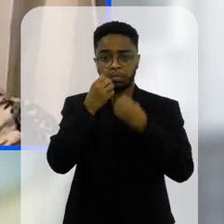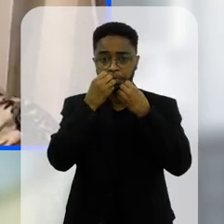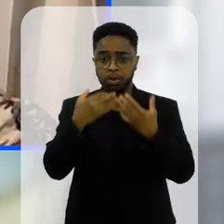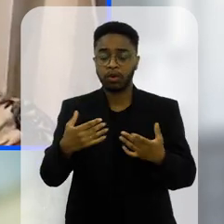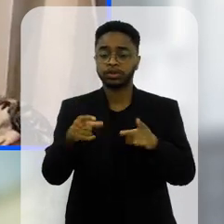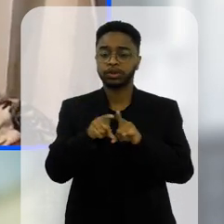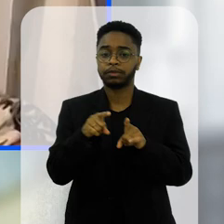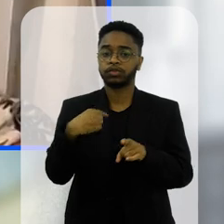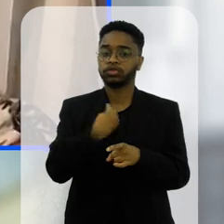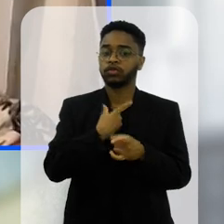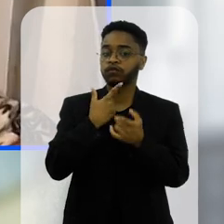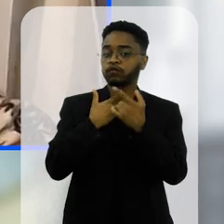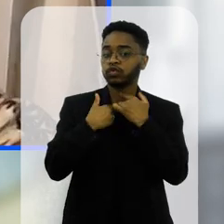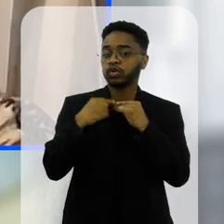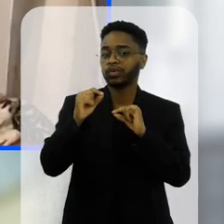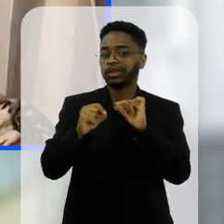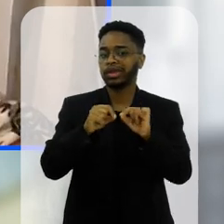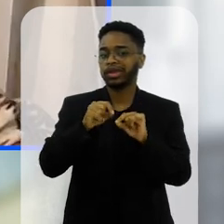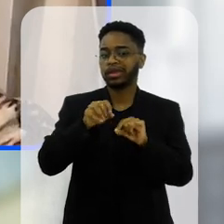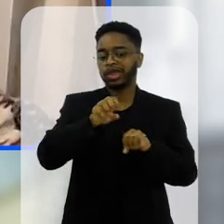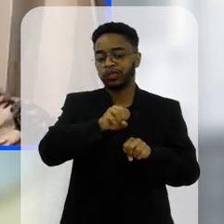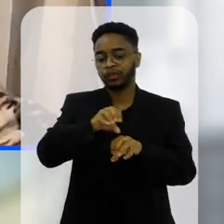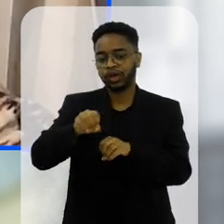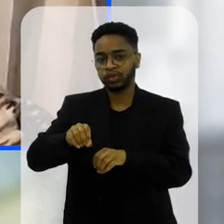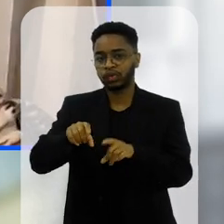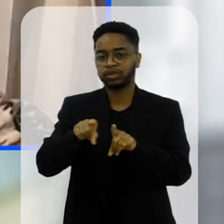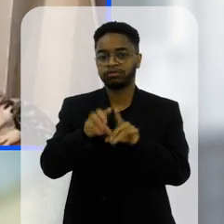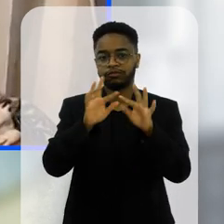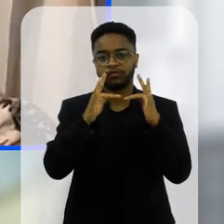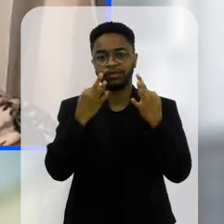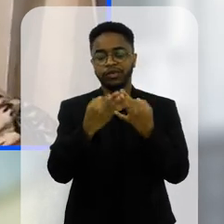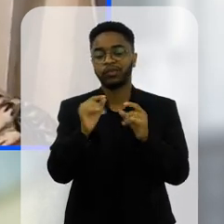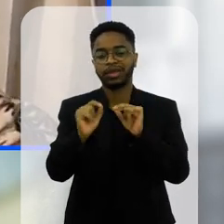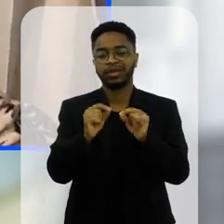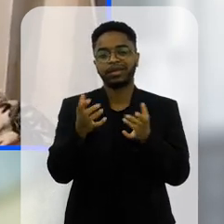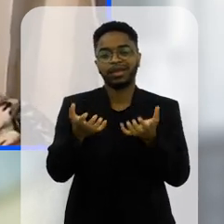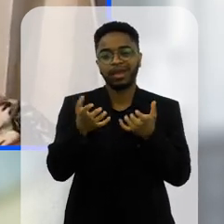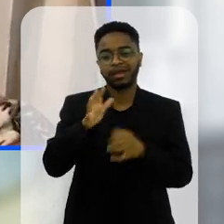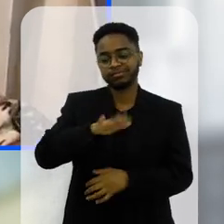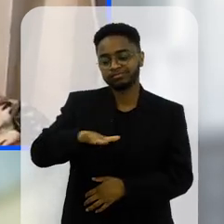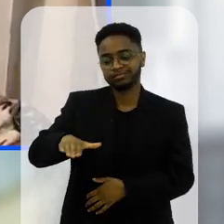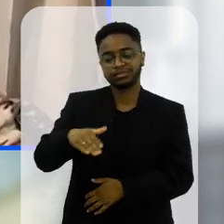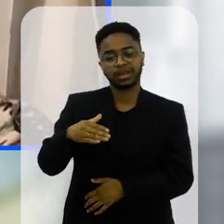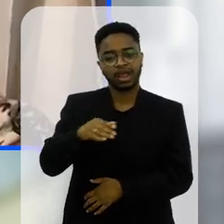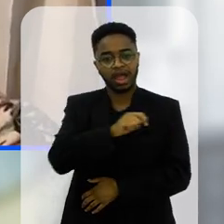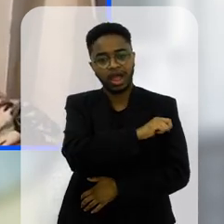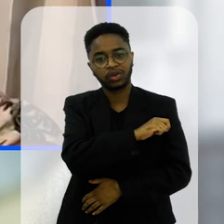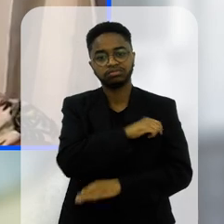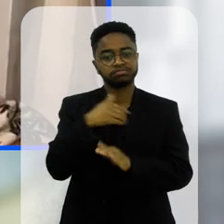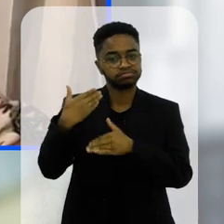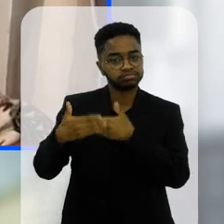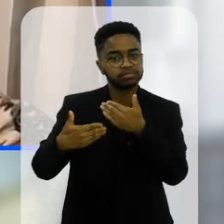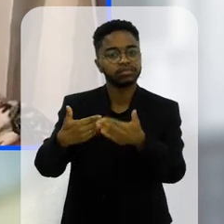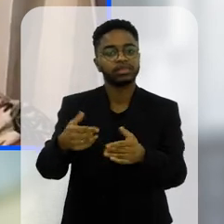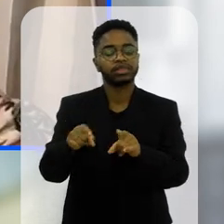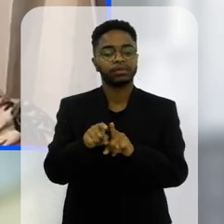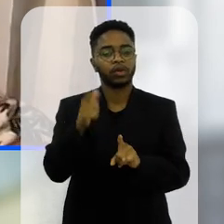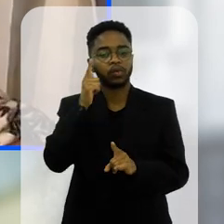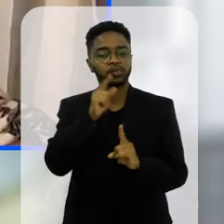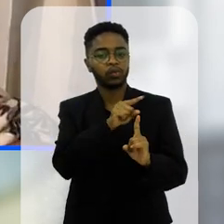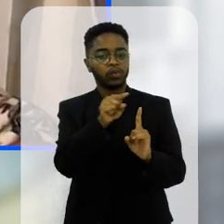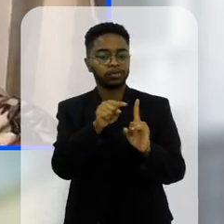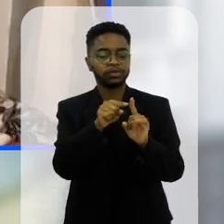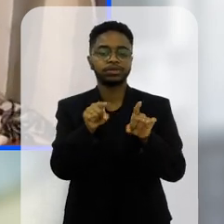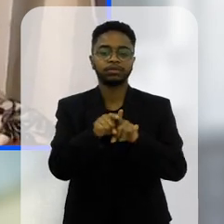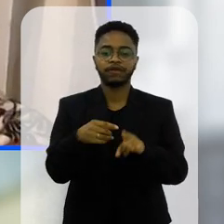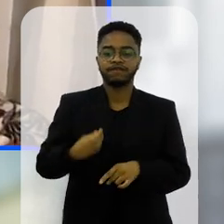o que a gente deseja né enquanto educadores enquanto pai enquanto família é que eles se desenvolvam que eles alcancem seus objetivos que